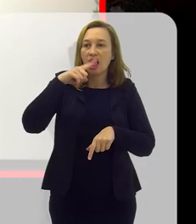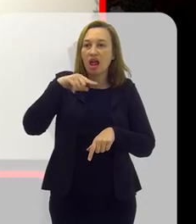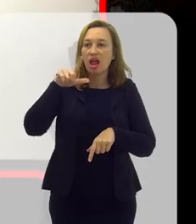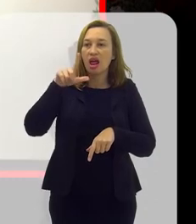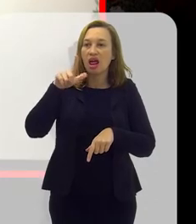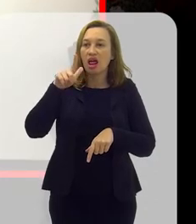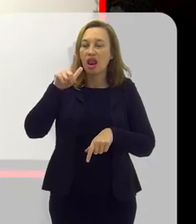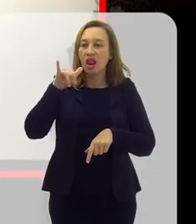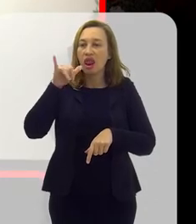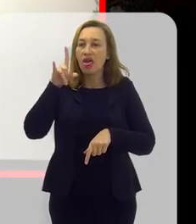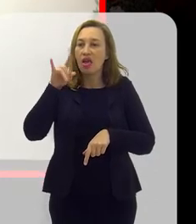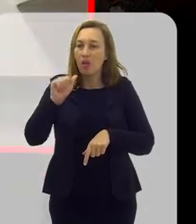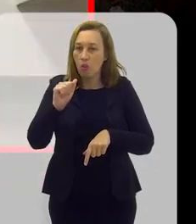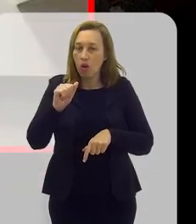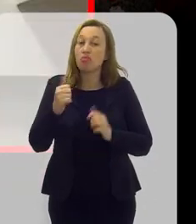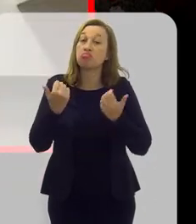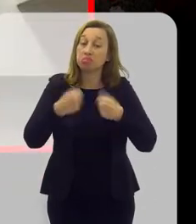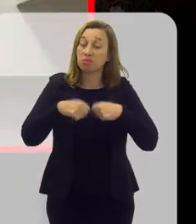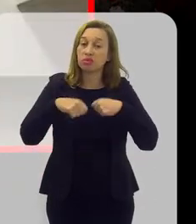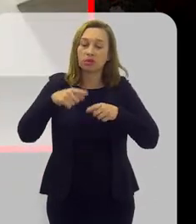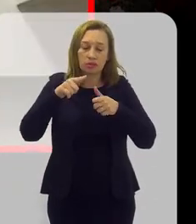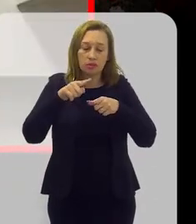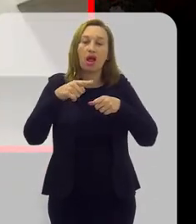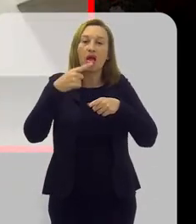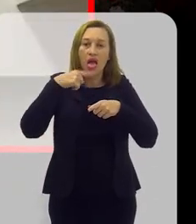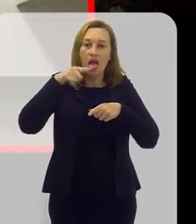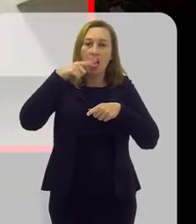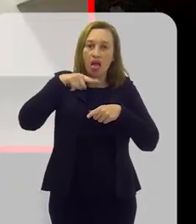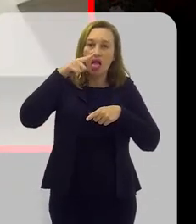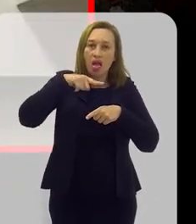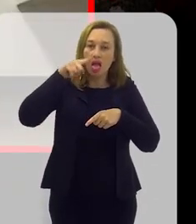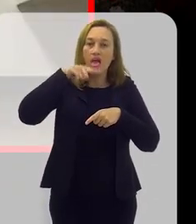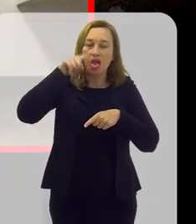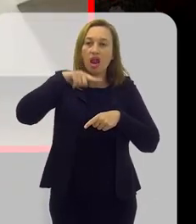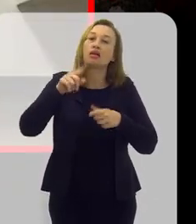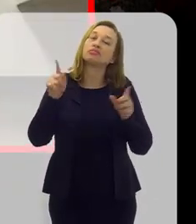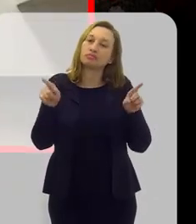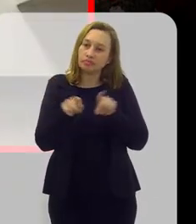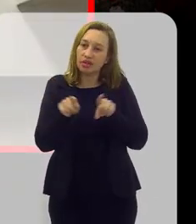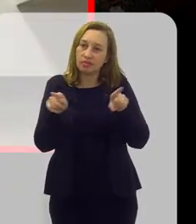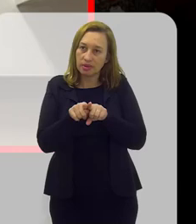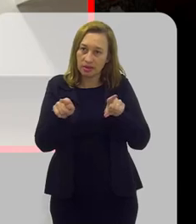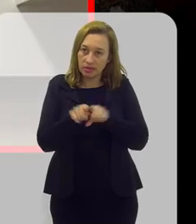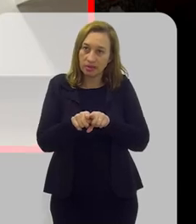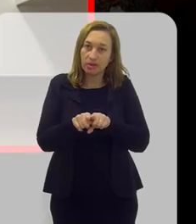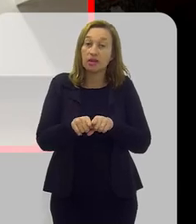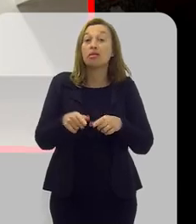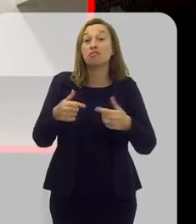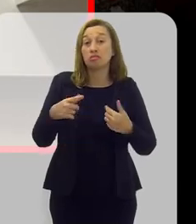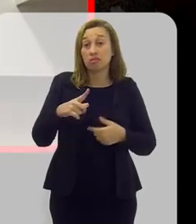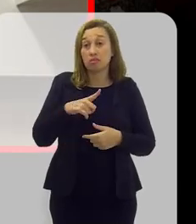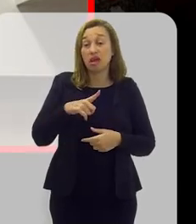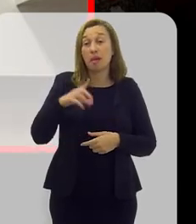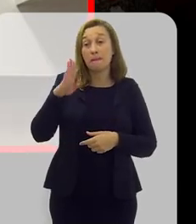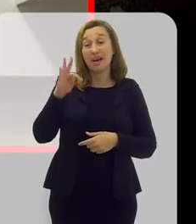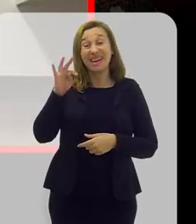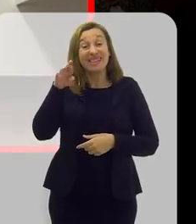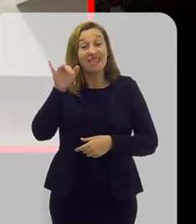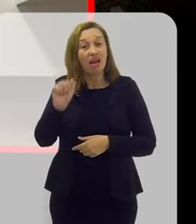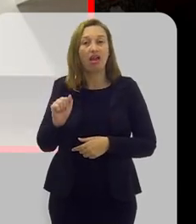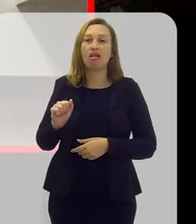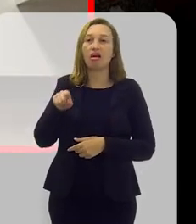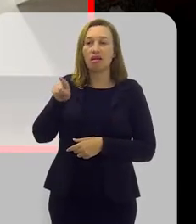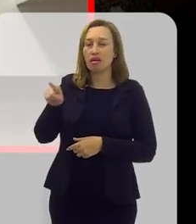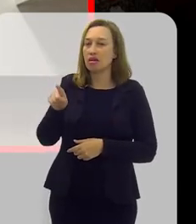a língua, a gente tem as papilas e ele fica uma cavidadezinha de mucosa mesmo e ele pode ficar